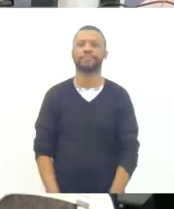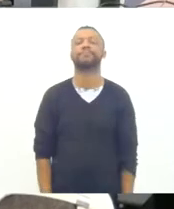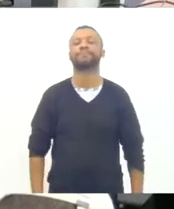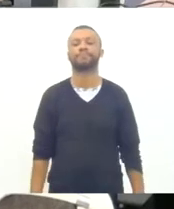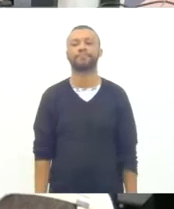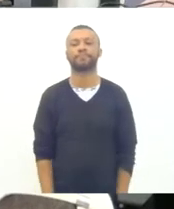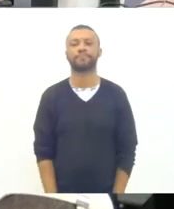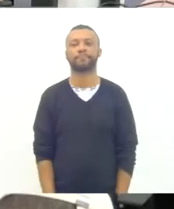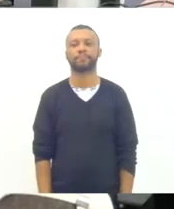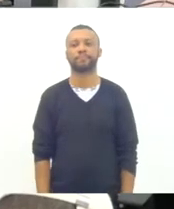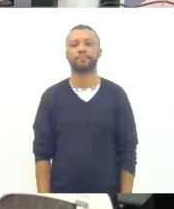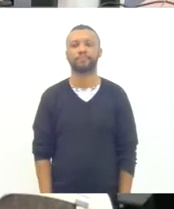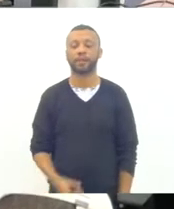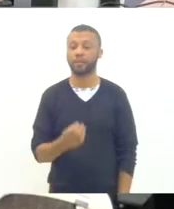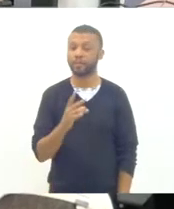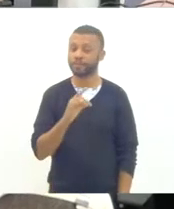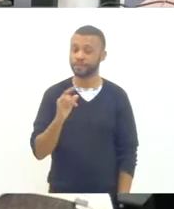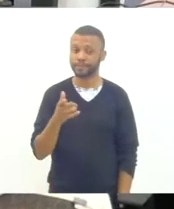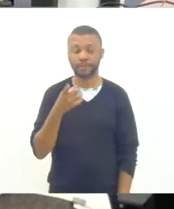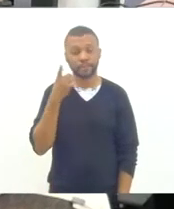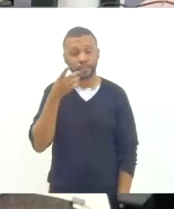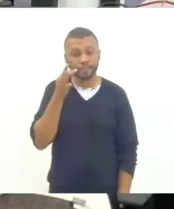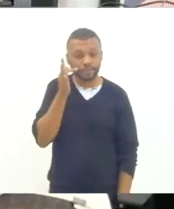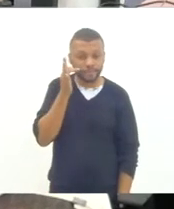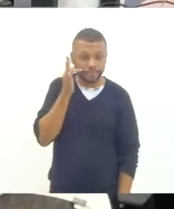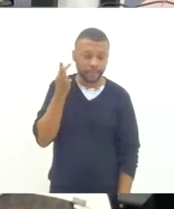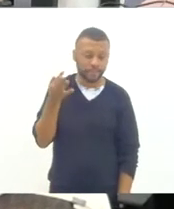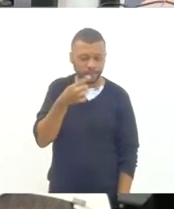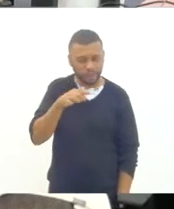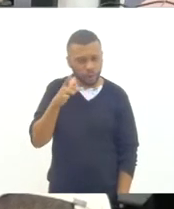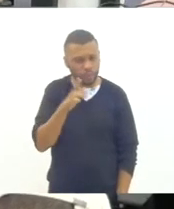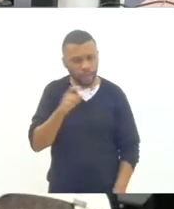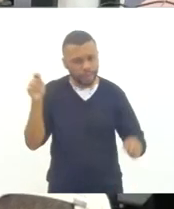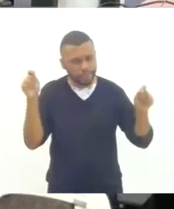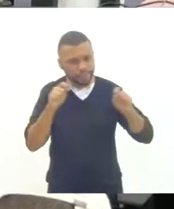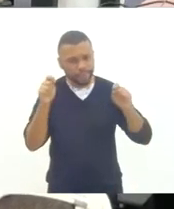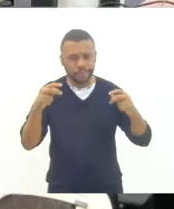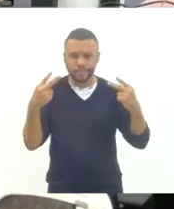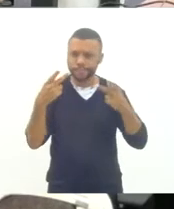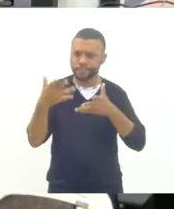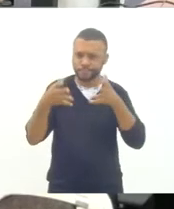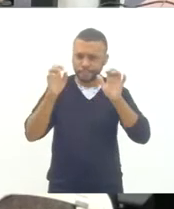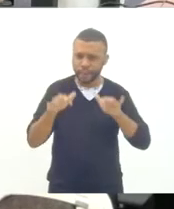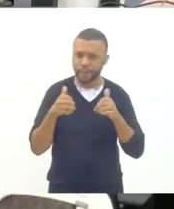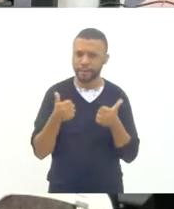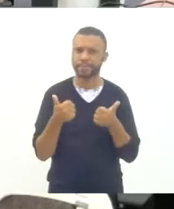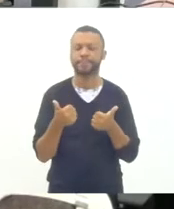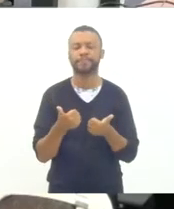Bom dia, deputado Flávio Serafini. Vocês conseguem me ouvir bem aí? Ouvimos sim, Pedro.